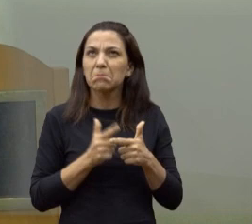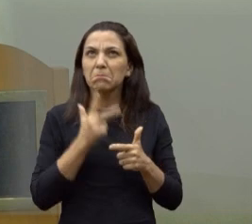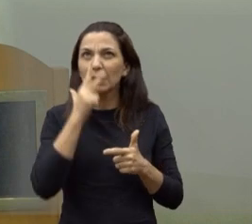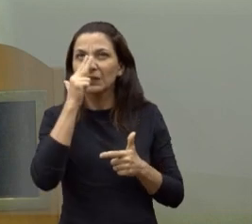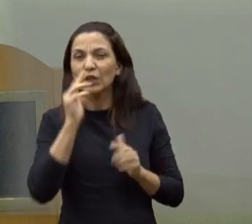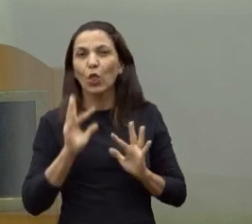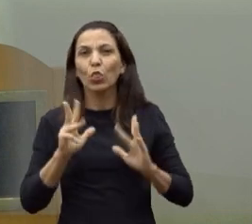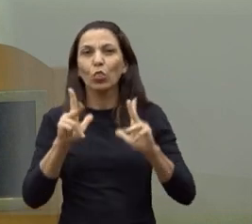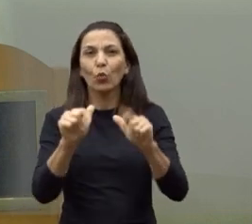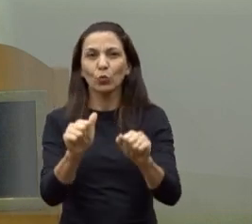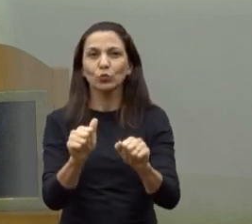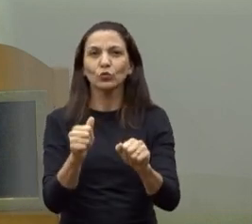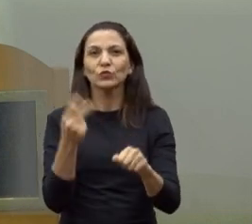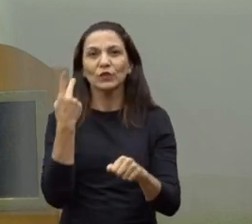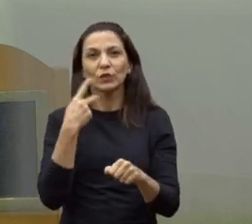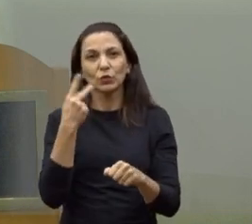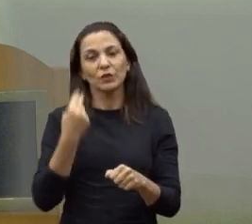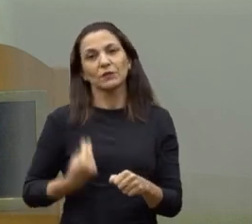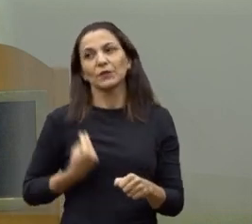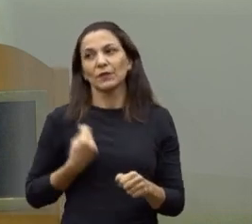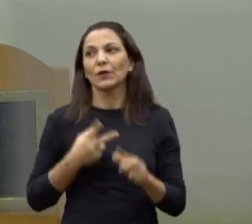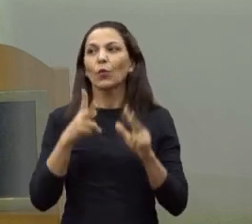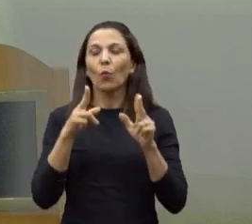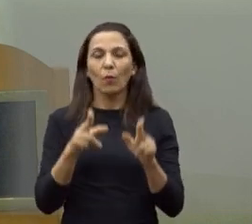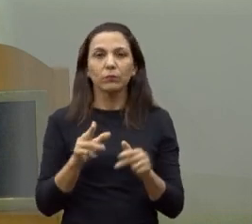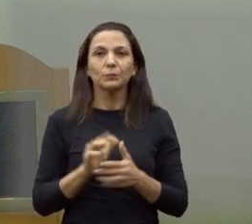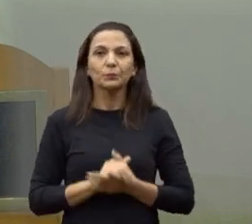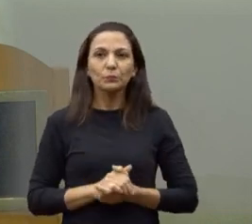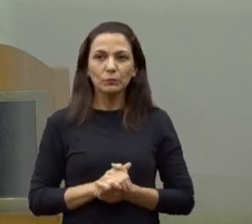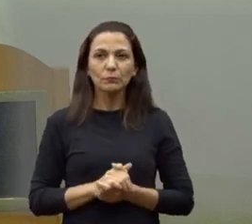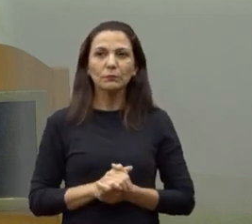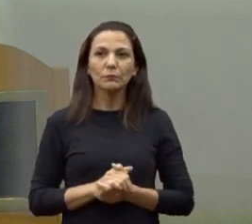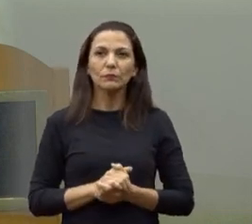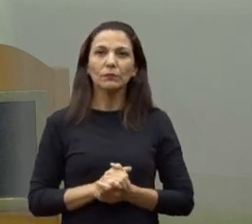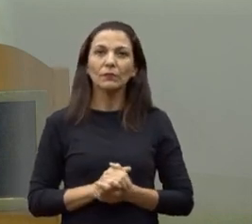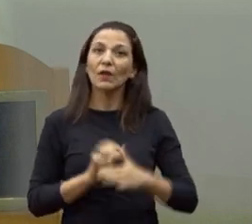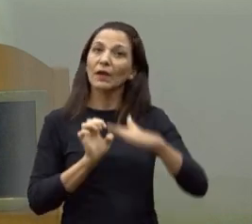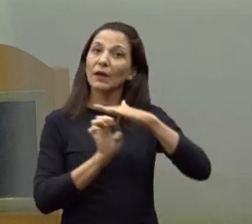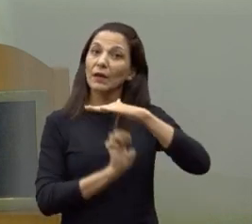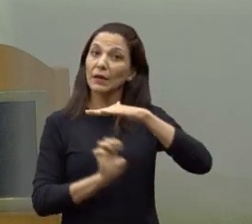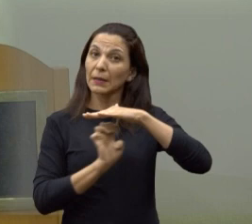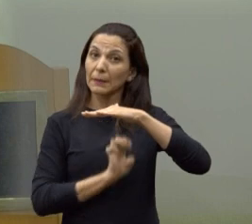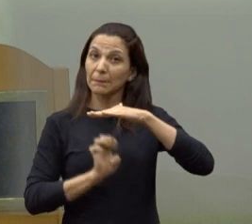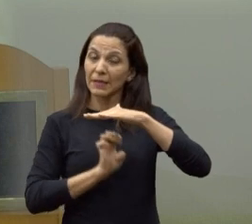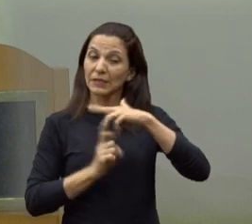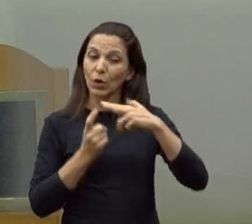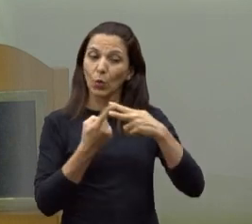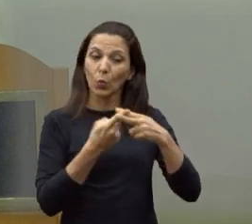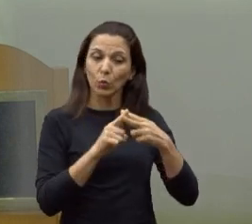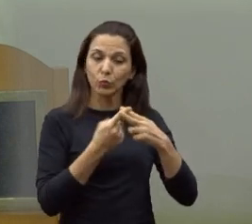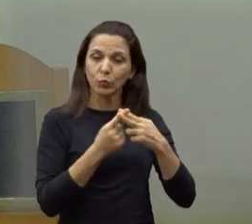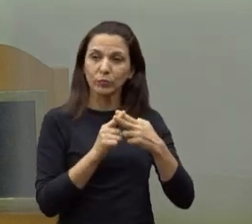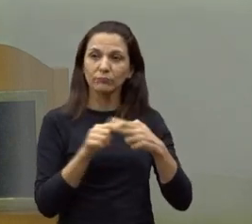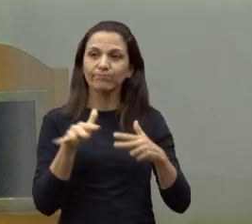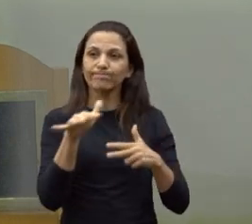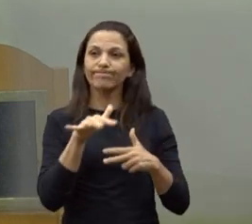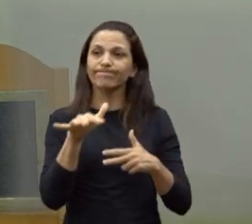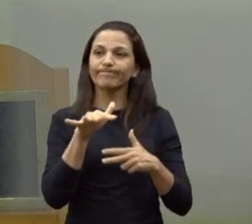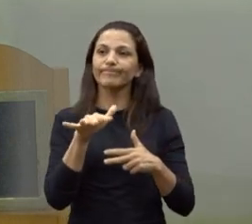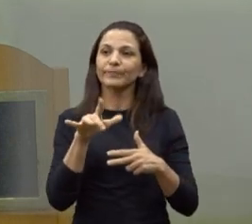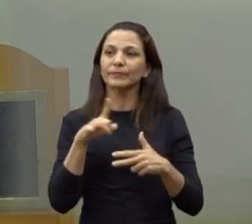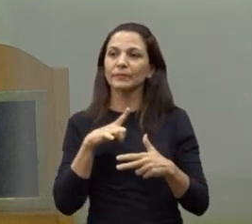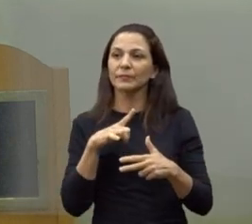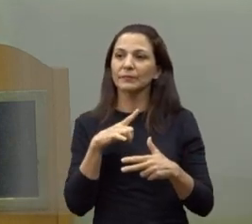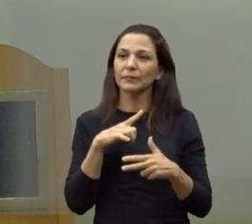aqui dos gabinetes. A empresa que presta manutenção, Tainara, na